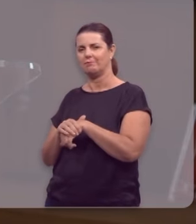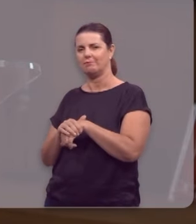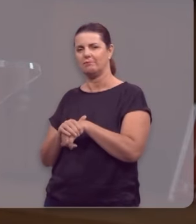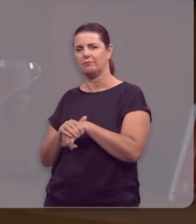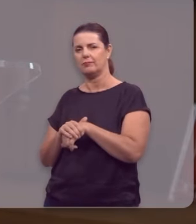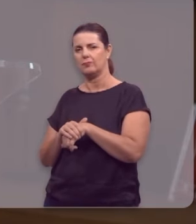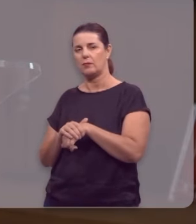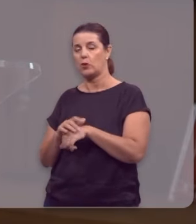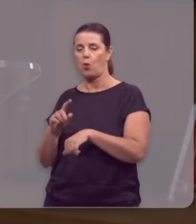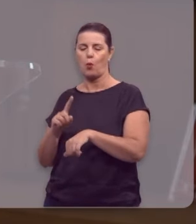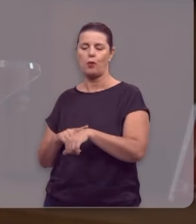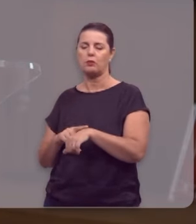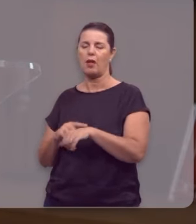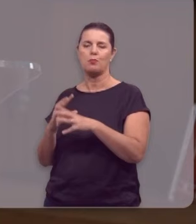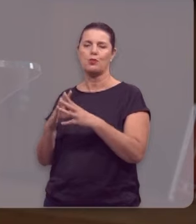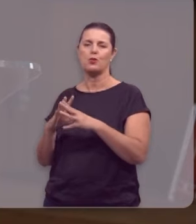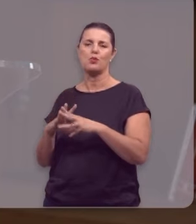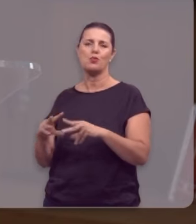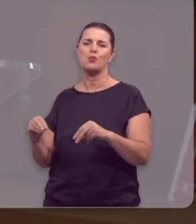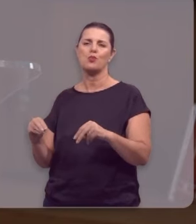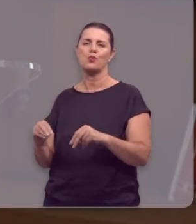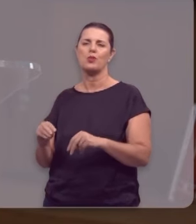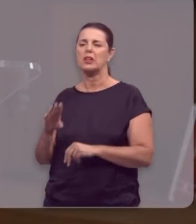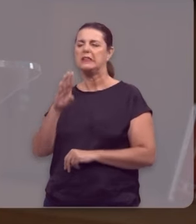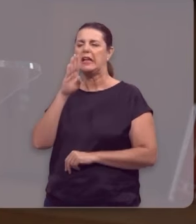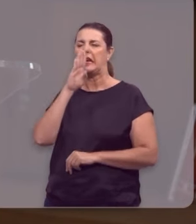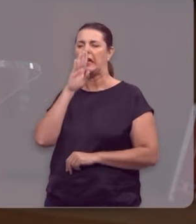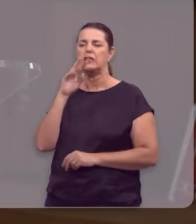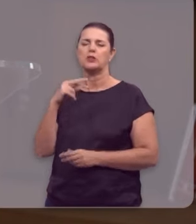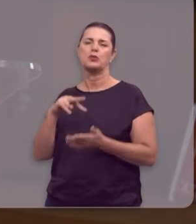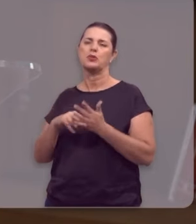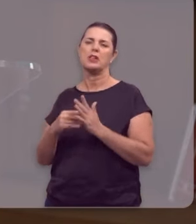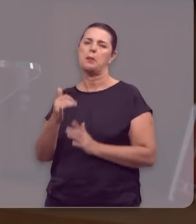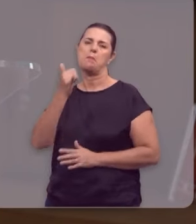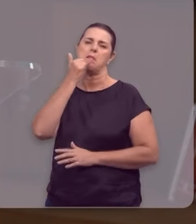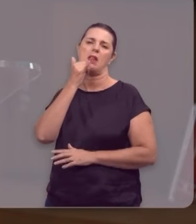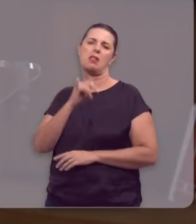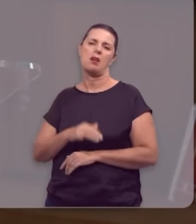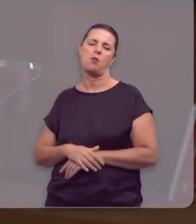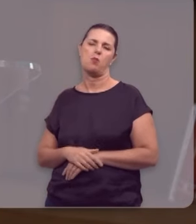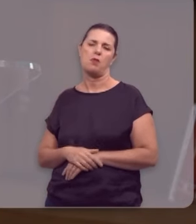O tempo não cura a ferida, o silêncio não é sinônimo do perdão.